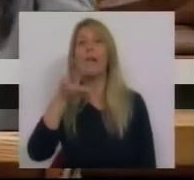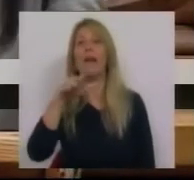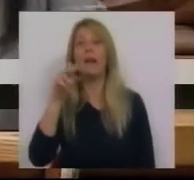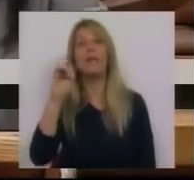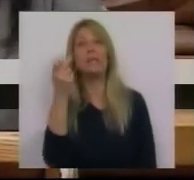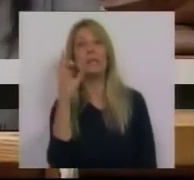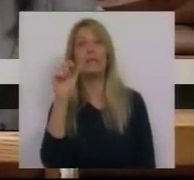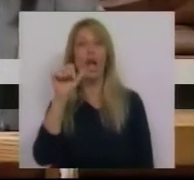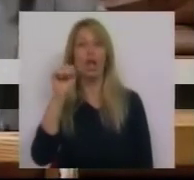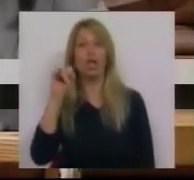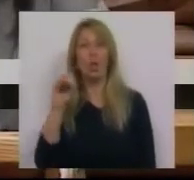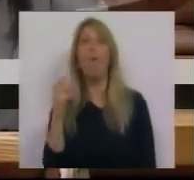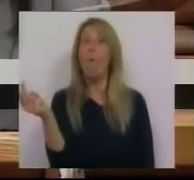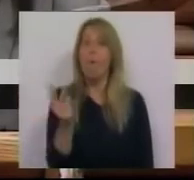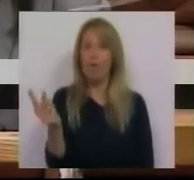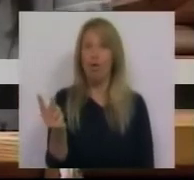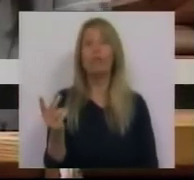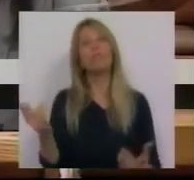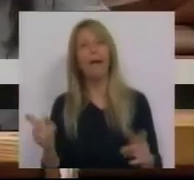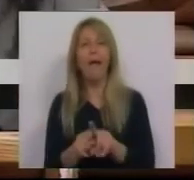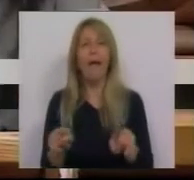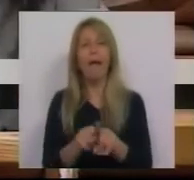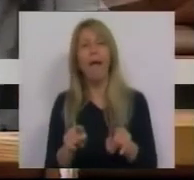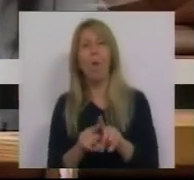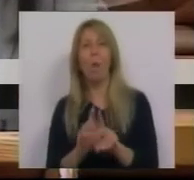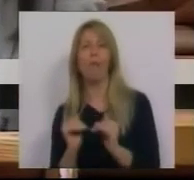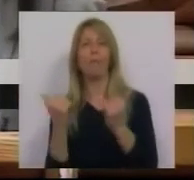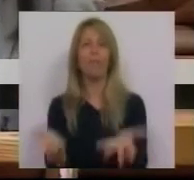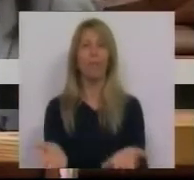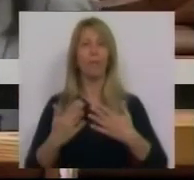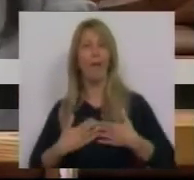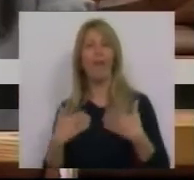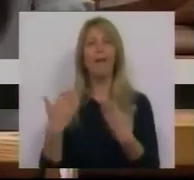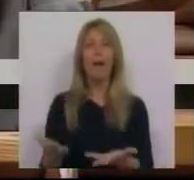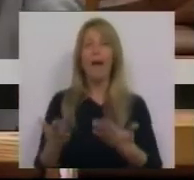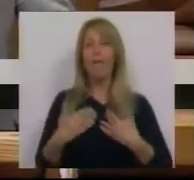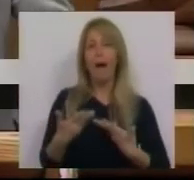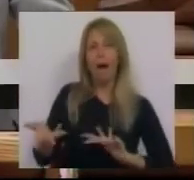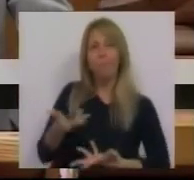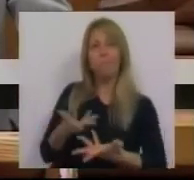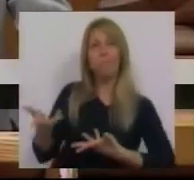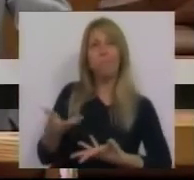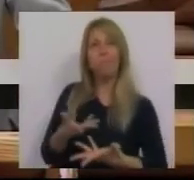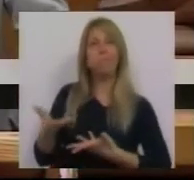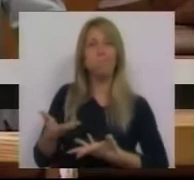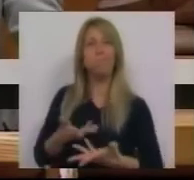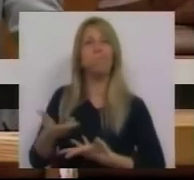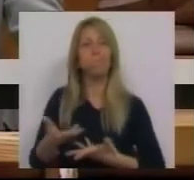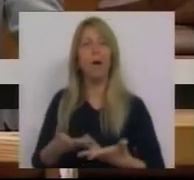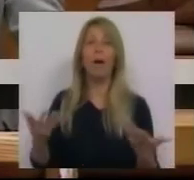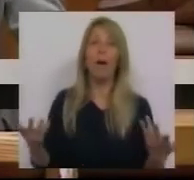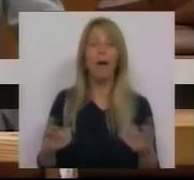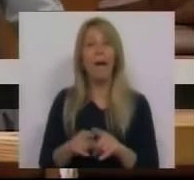dança das cadeiras, o verdadeiro toma lá da cá, coloca em perspectiva a ingenuidade das preocupações da Olívia Patroa e da Olívia